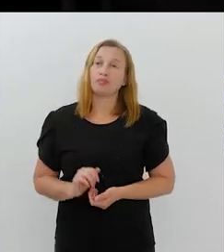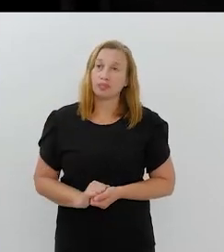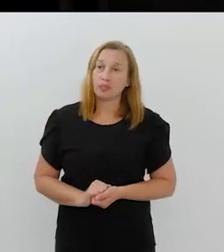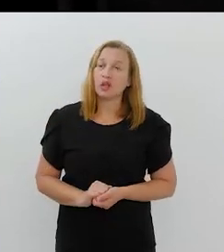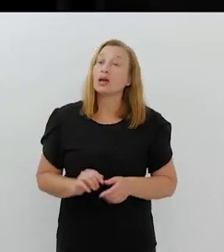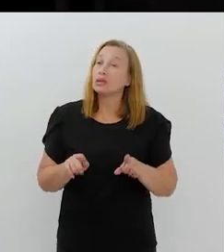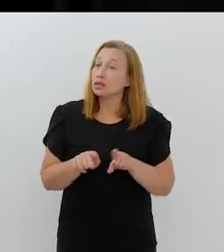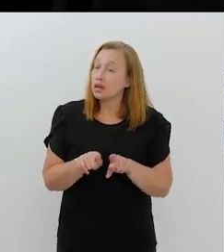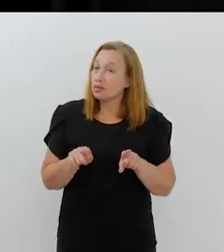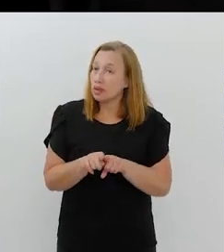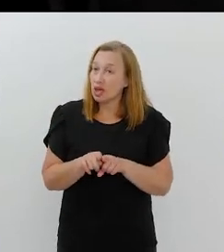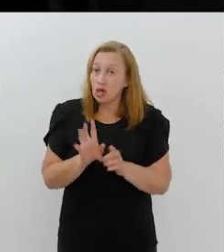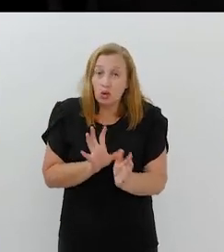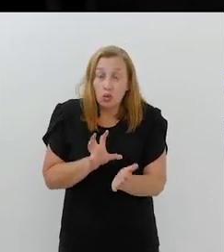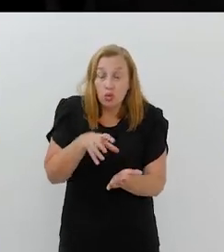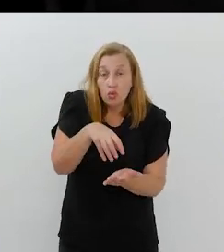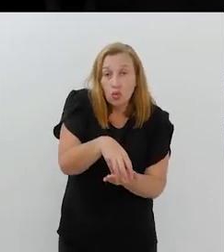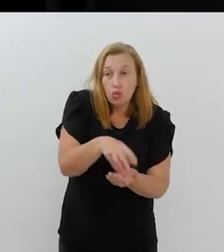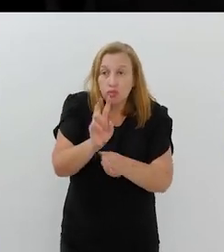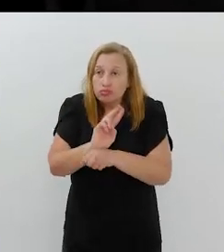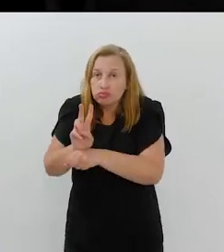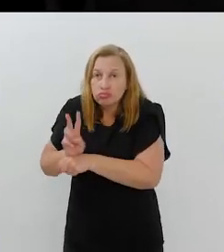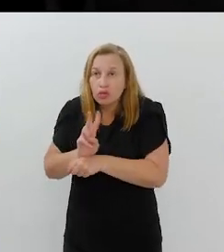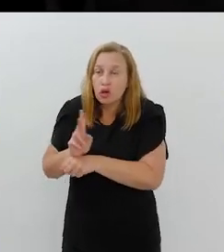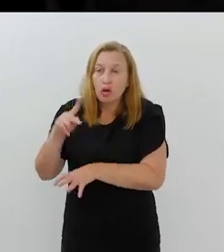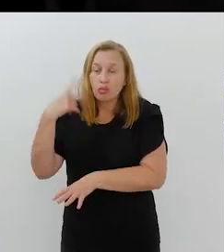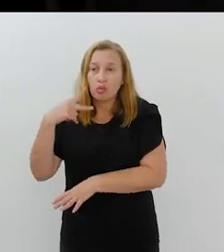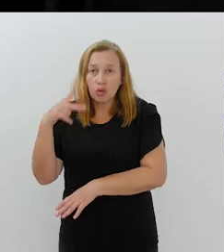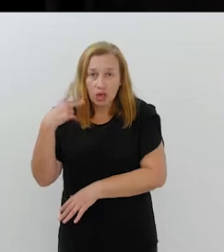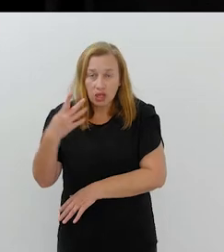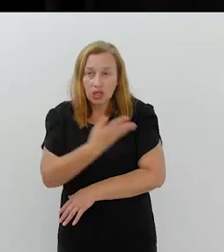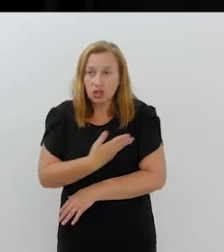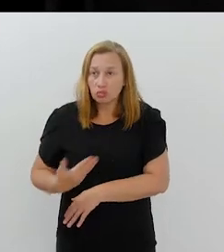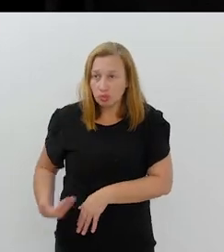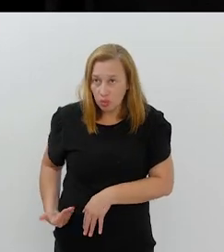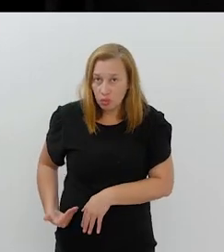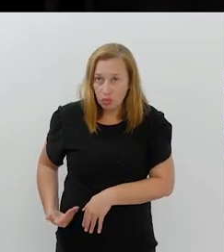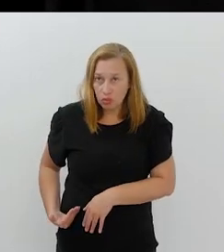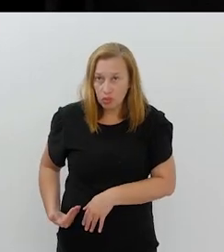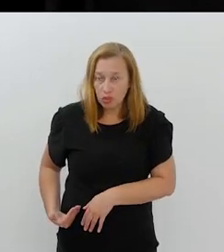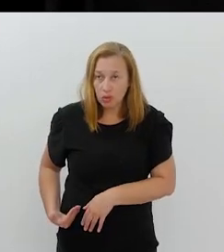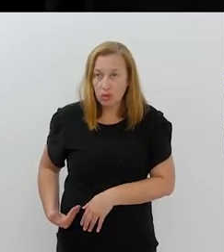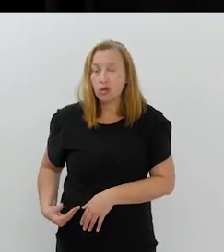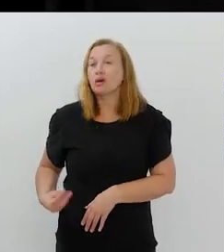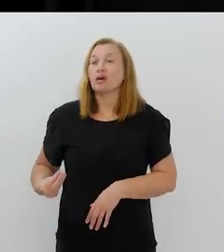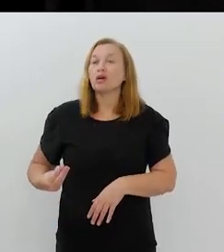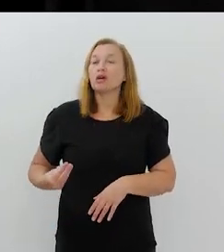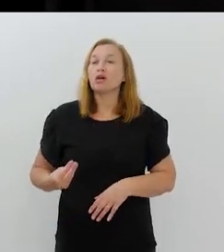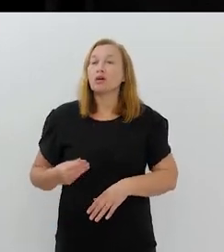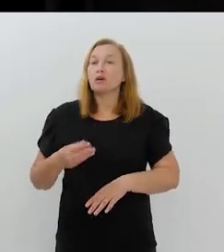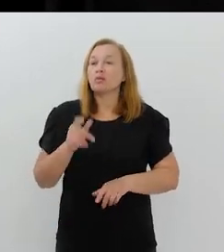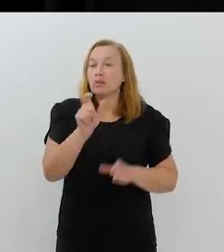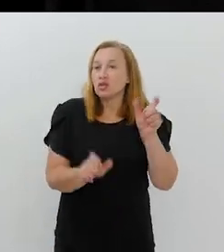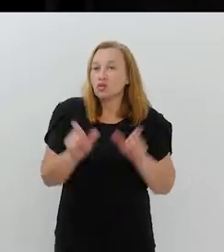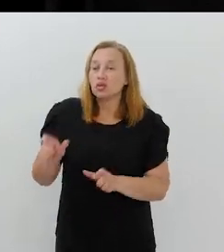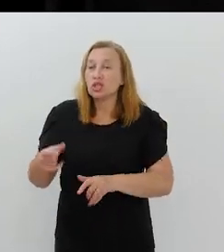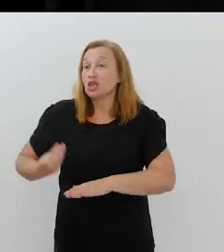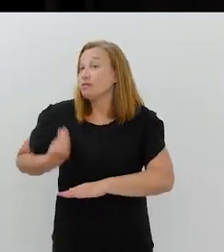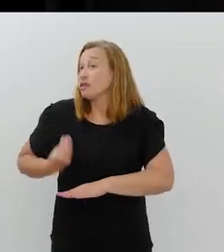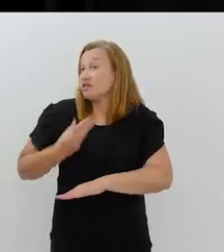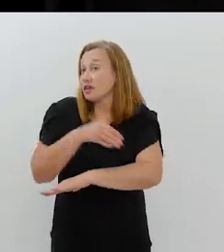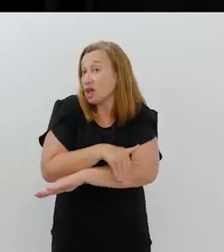que é o Comitê de Monitoramento das Políticas Públicas para pastorar o povo que está em situação de rua.